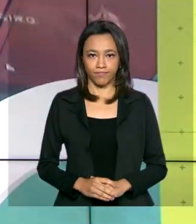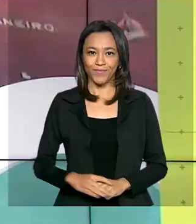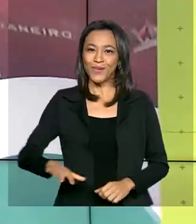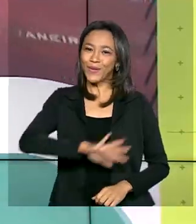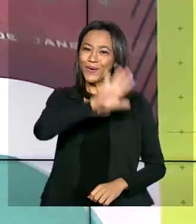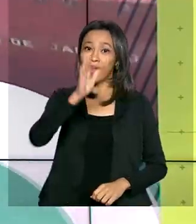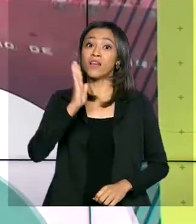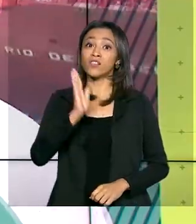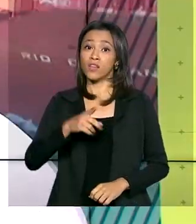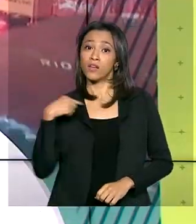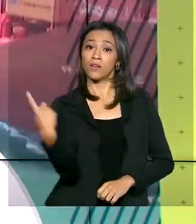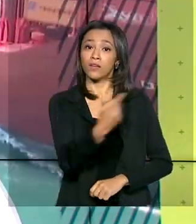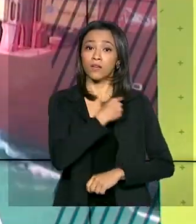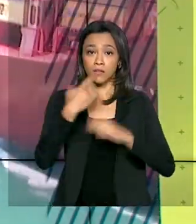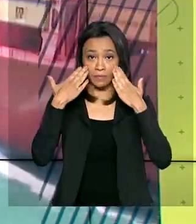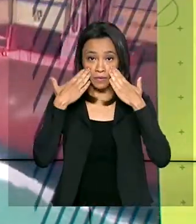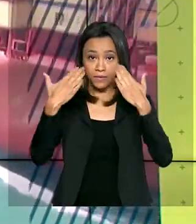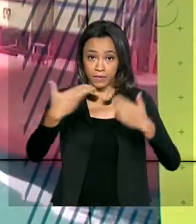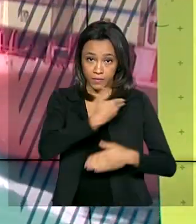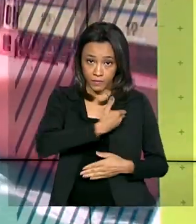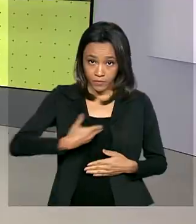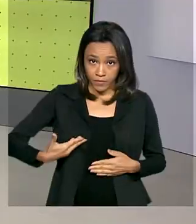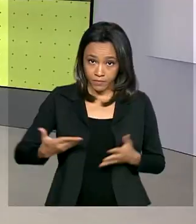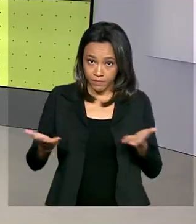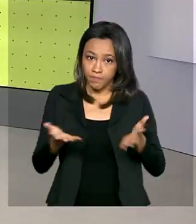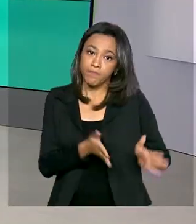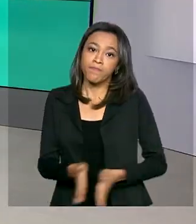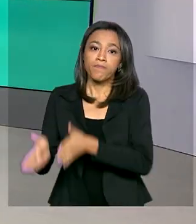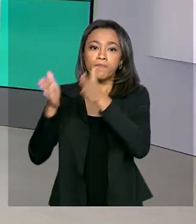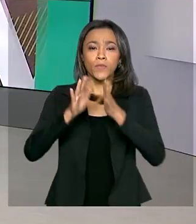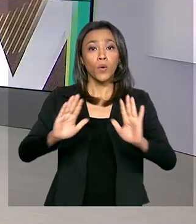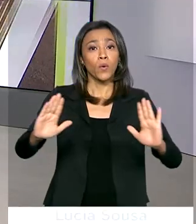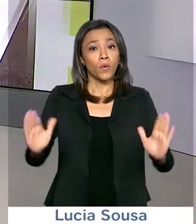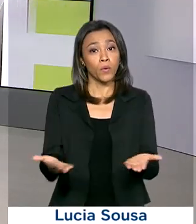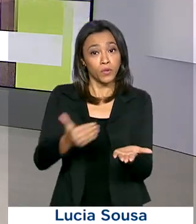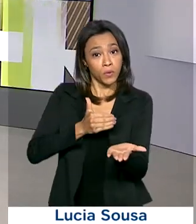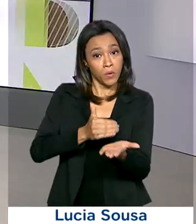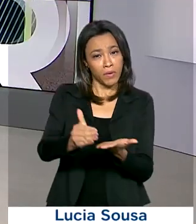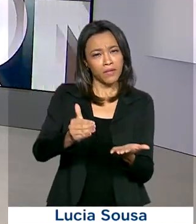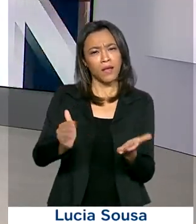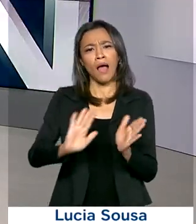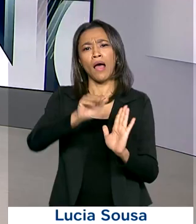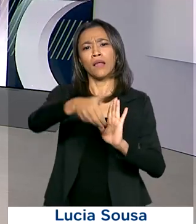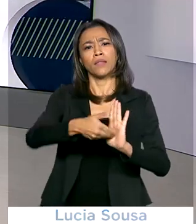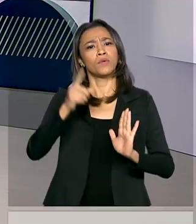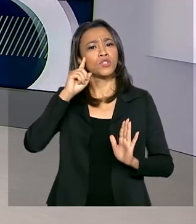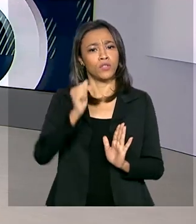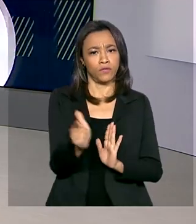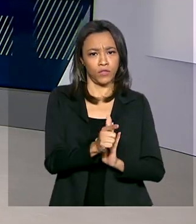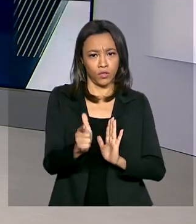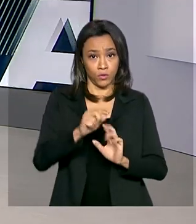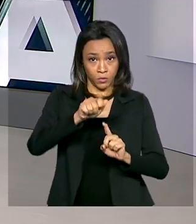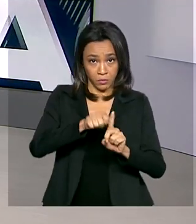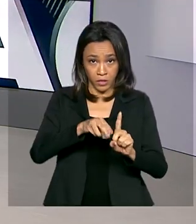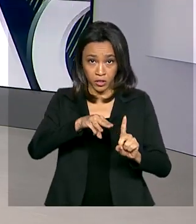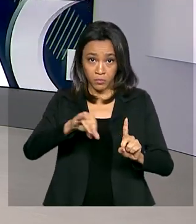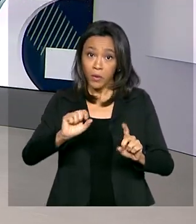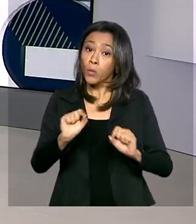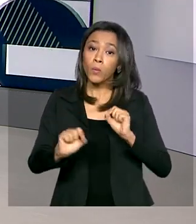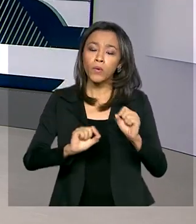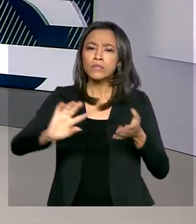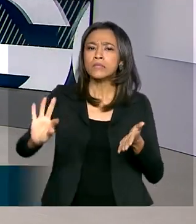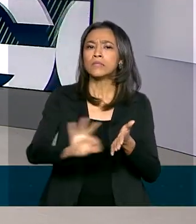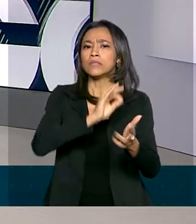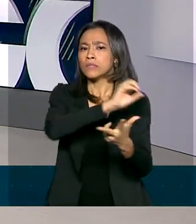Olá, já estamos no ar com o Governo Agora. Começa hoje e vai até o dia 22 de maio, prazo de inscrição para o Enem.